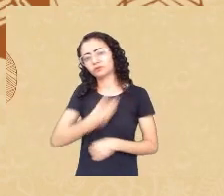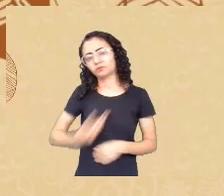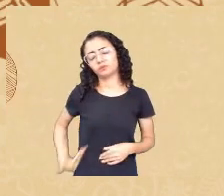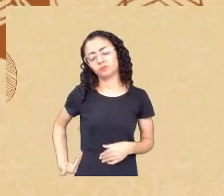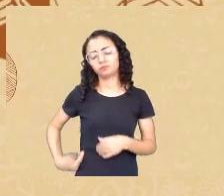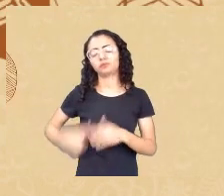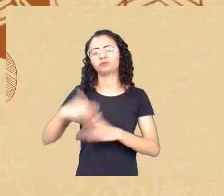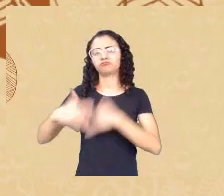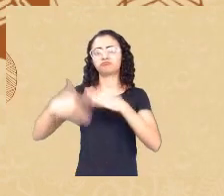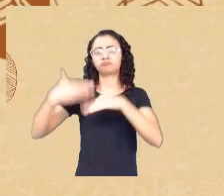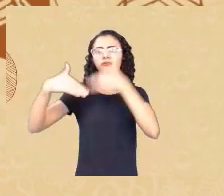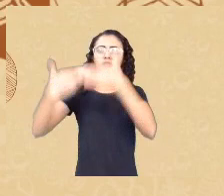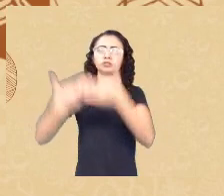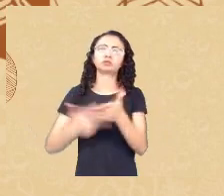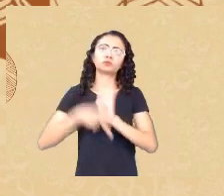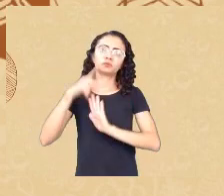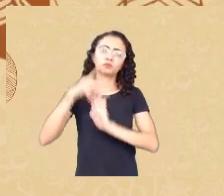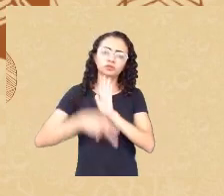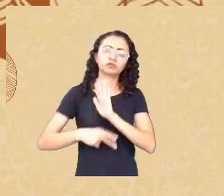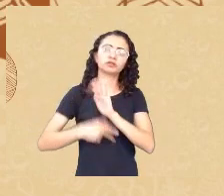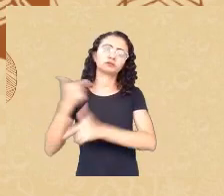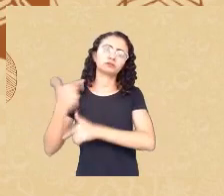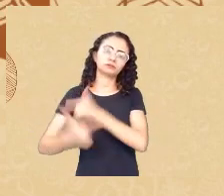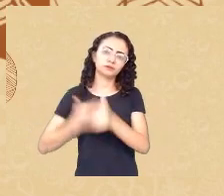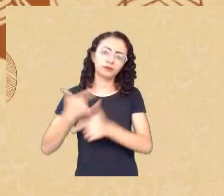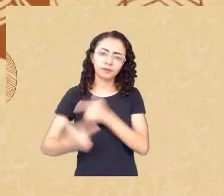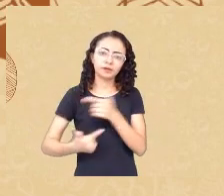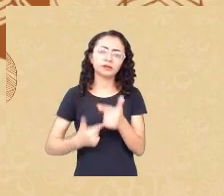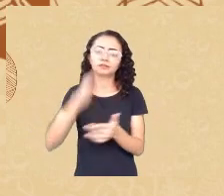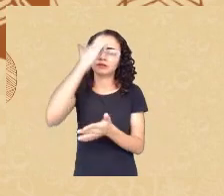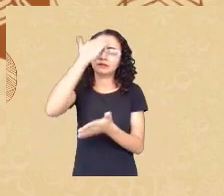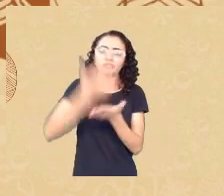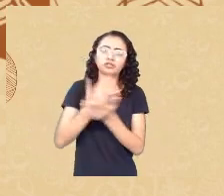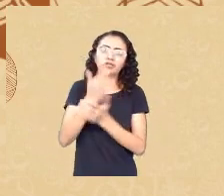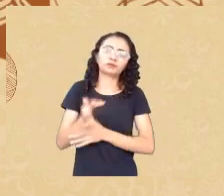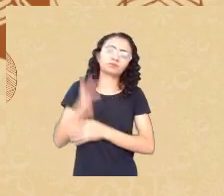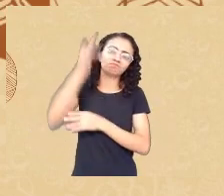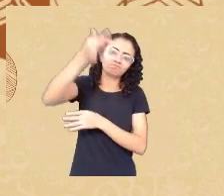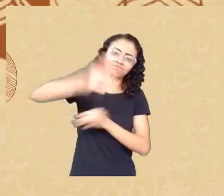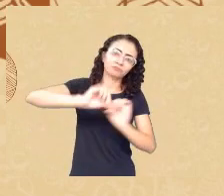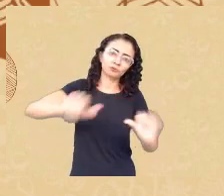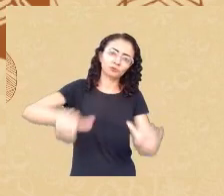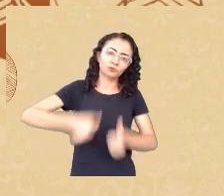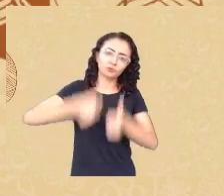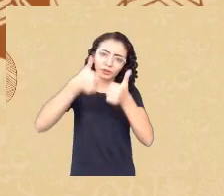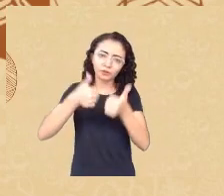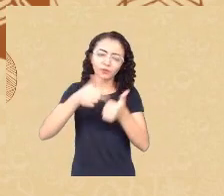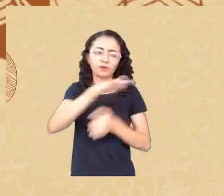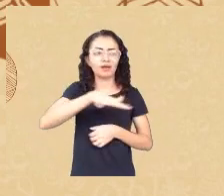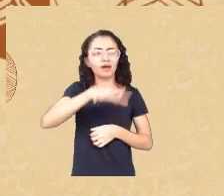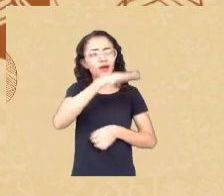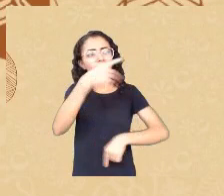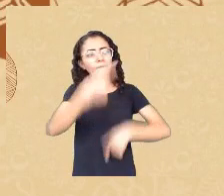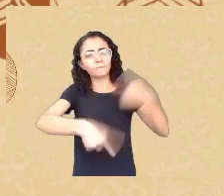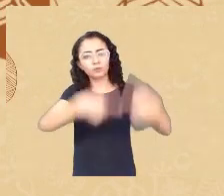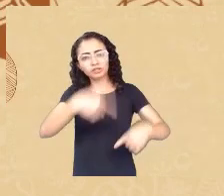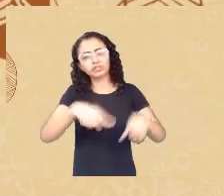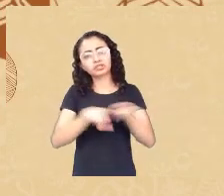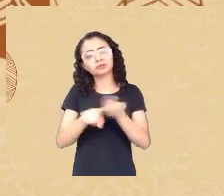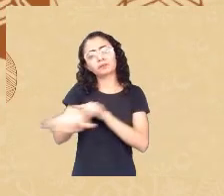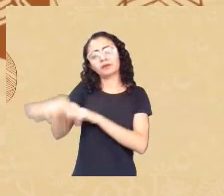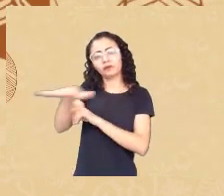ainda acreditar num horizonte diferente tanto a nível político quanto a nível institucional que a gente também